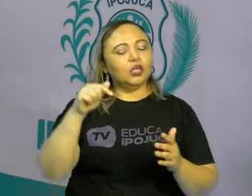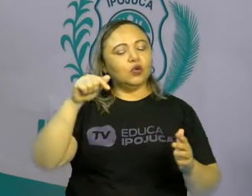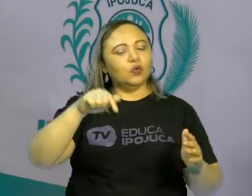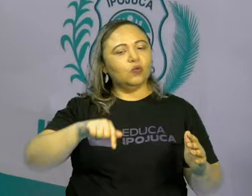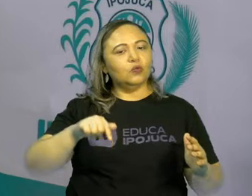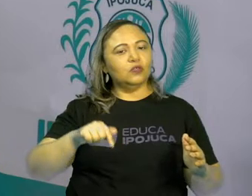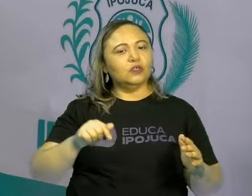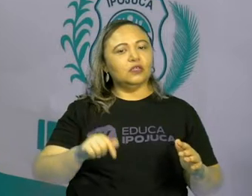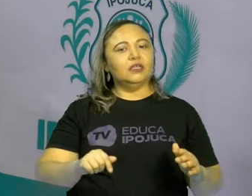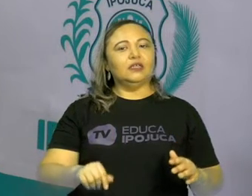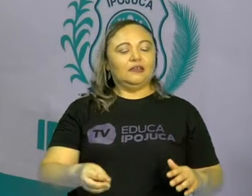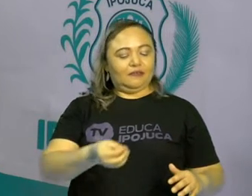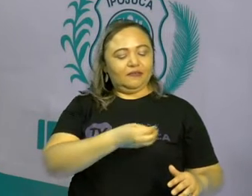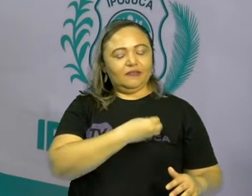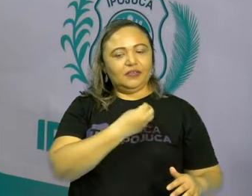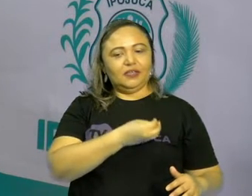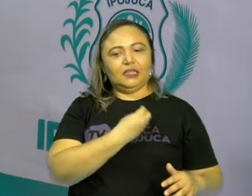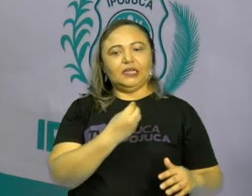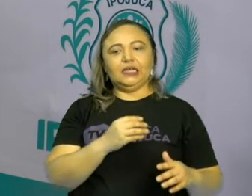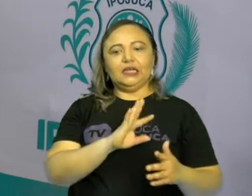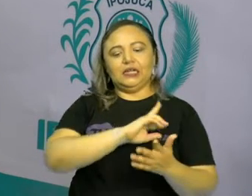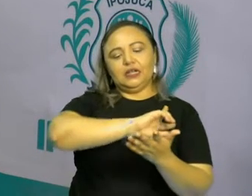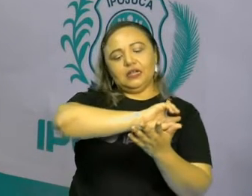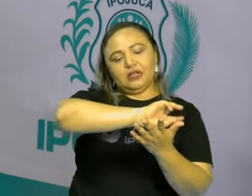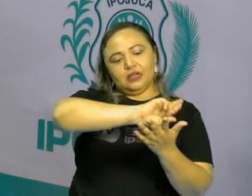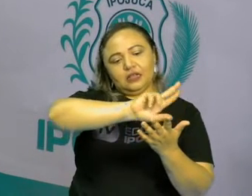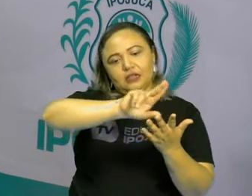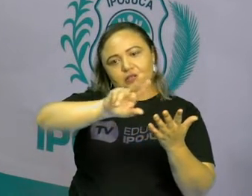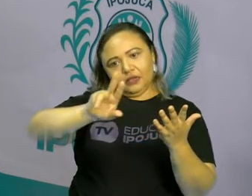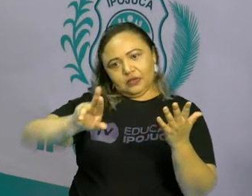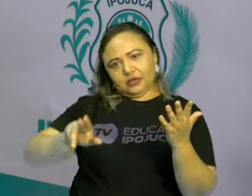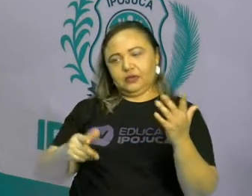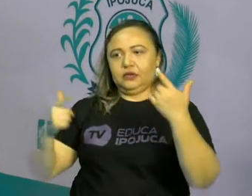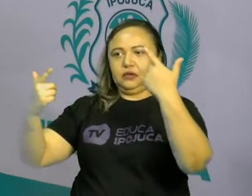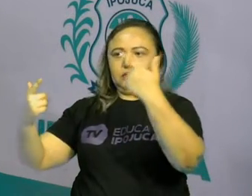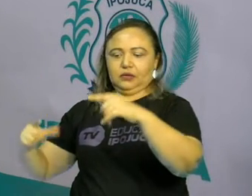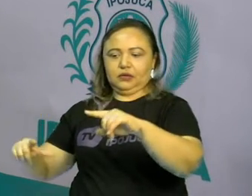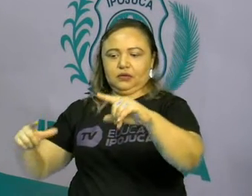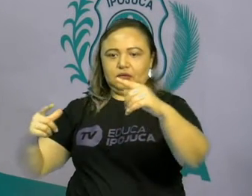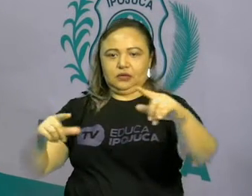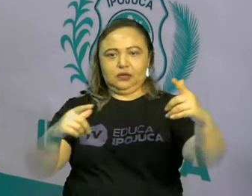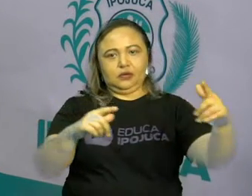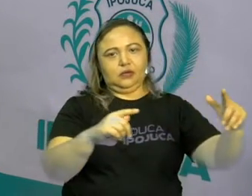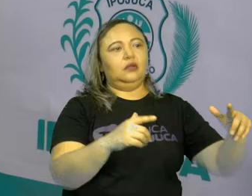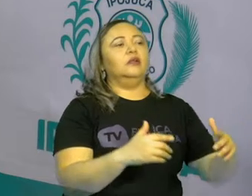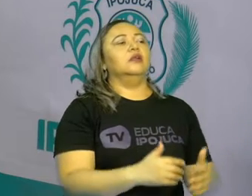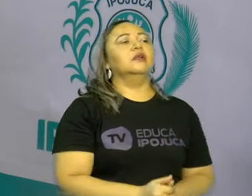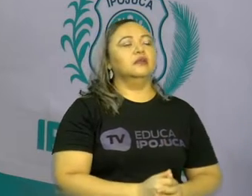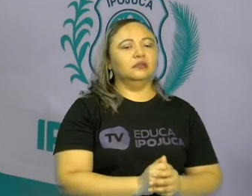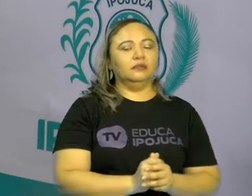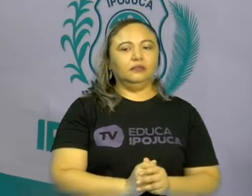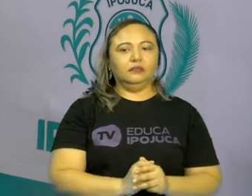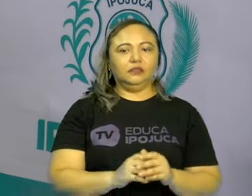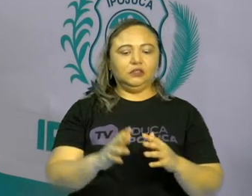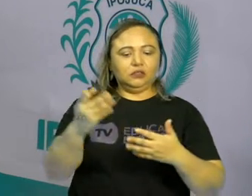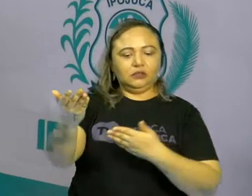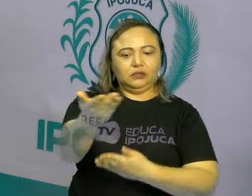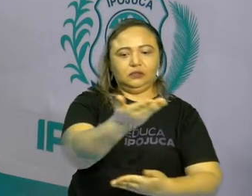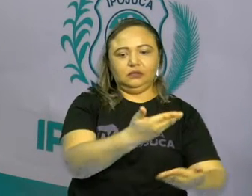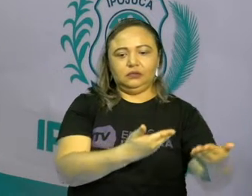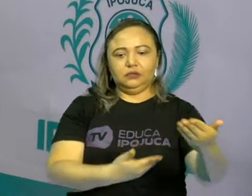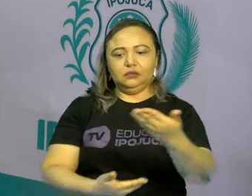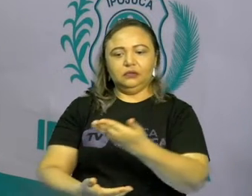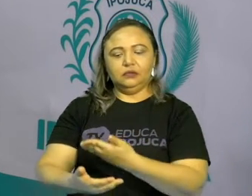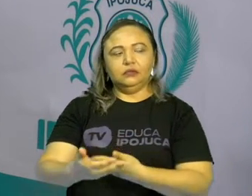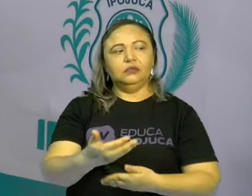Falamos sobre seres vivos num ambiente onde eles interagem entre